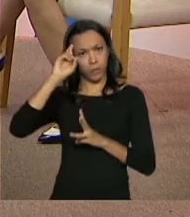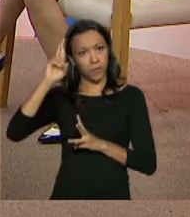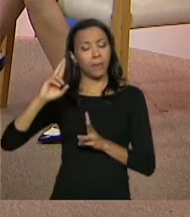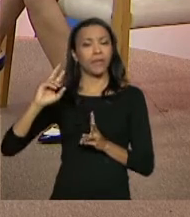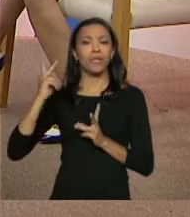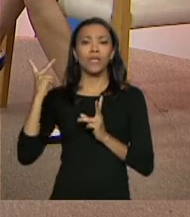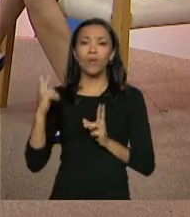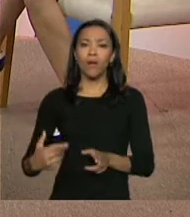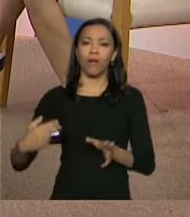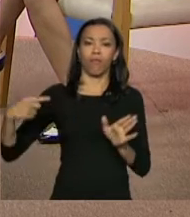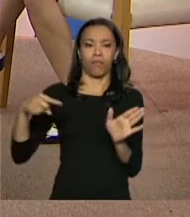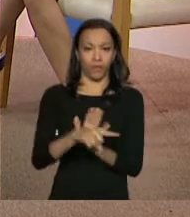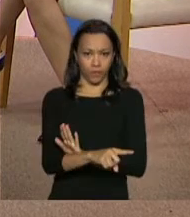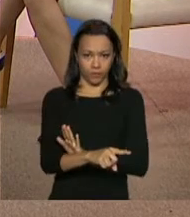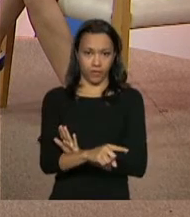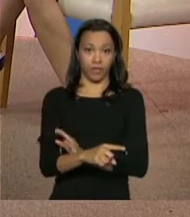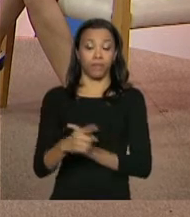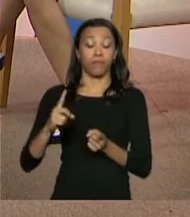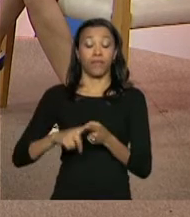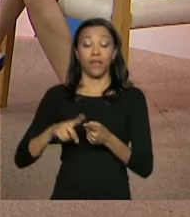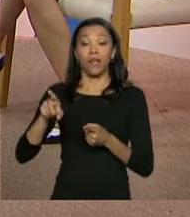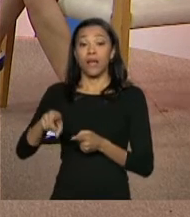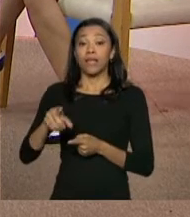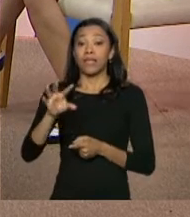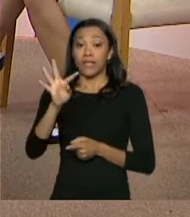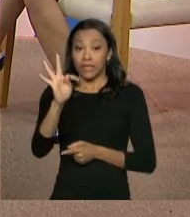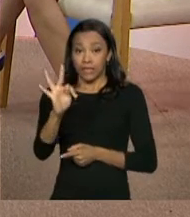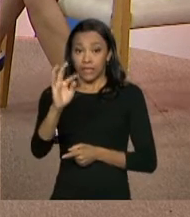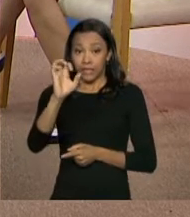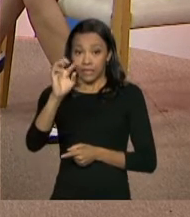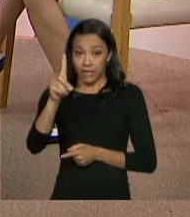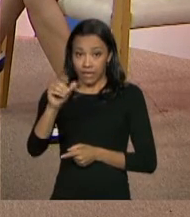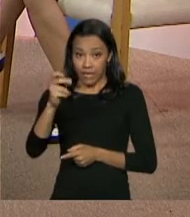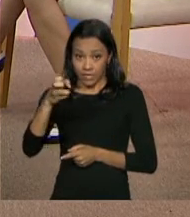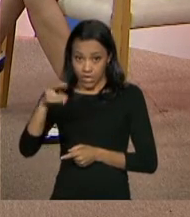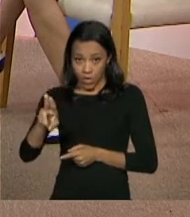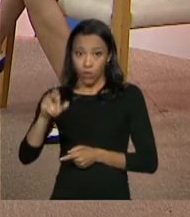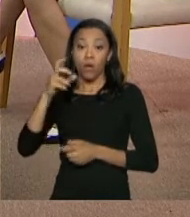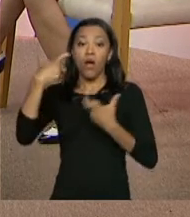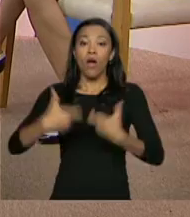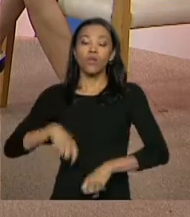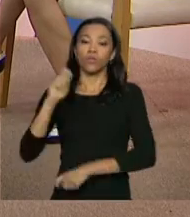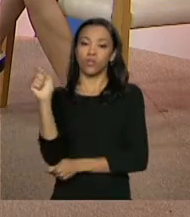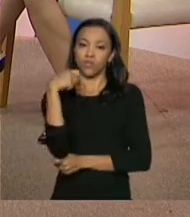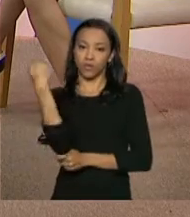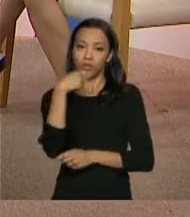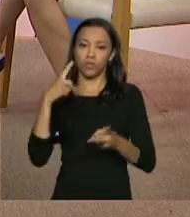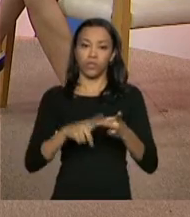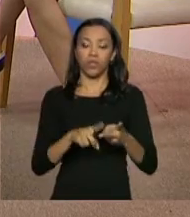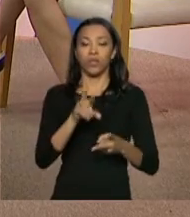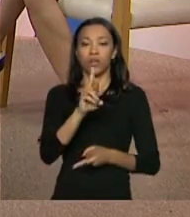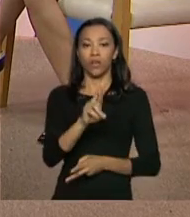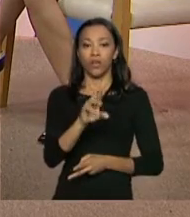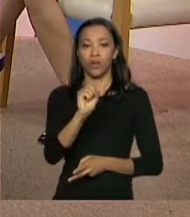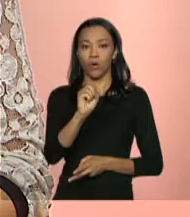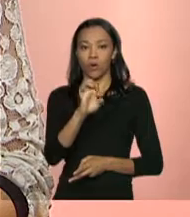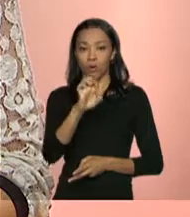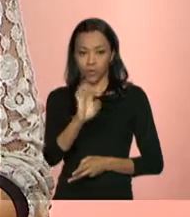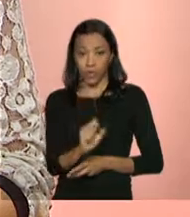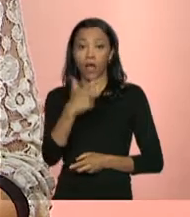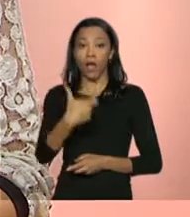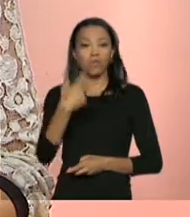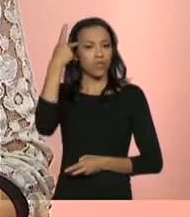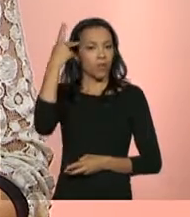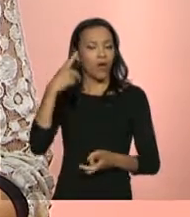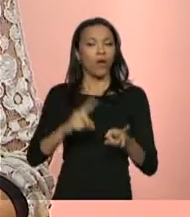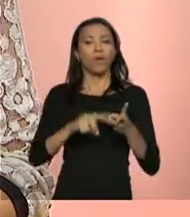semelhantes. A Maria Giselda Tadeu, do Rio Grande do Sul, a Rosimeire Bueno Jorge, de São Paulo,